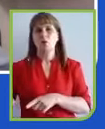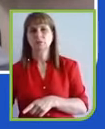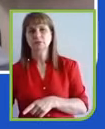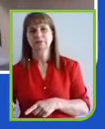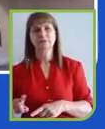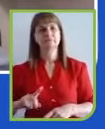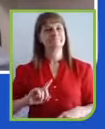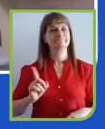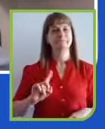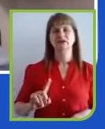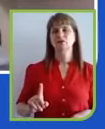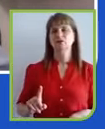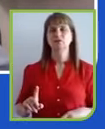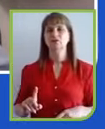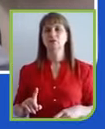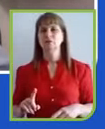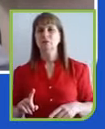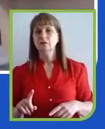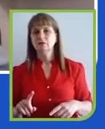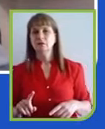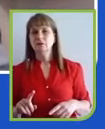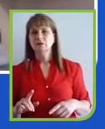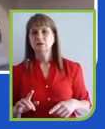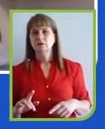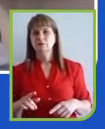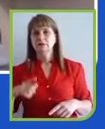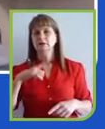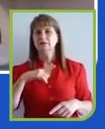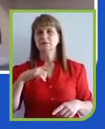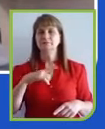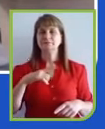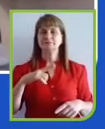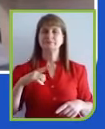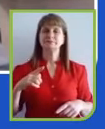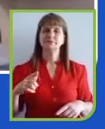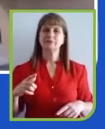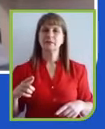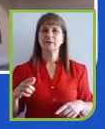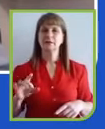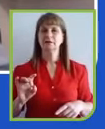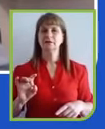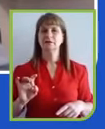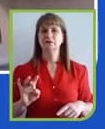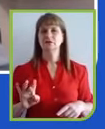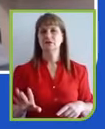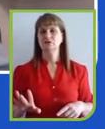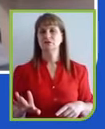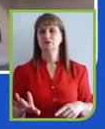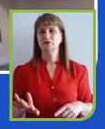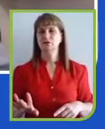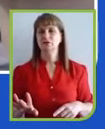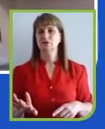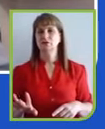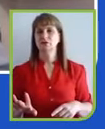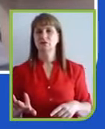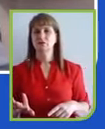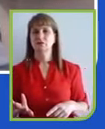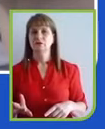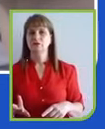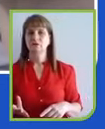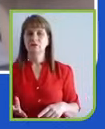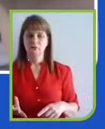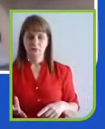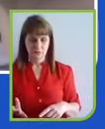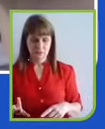mesmo falou, Ricardo, os próprios millennials, não só agora